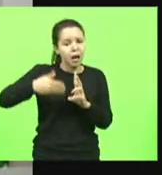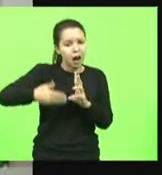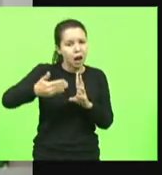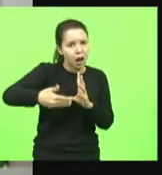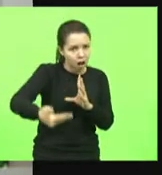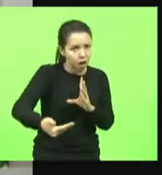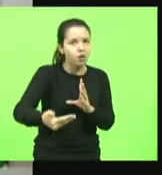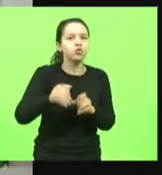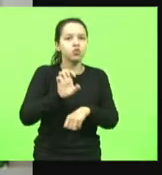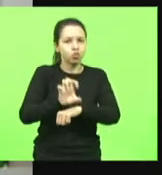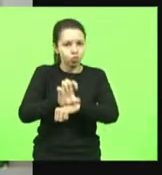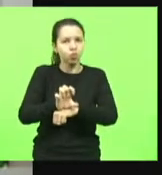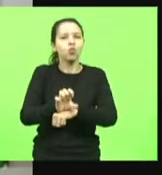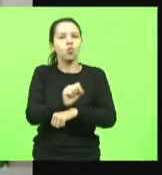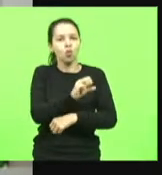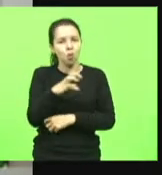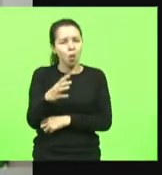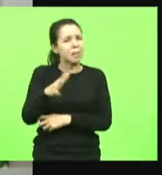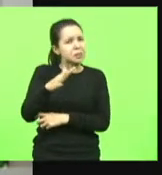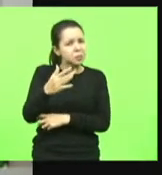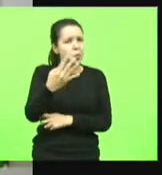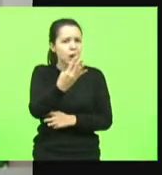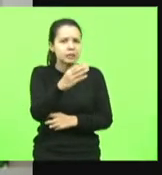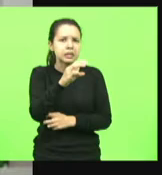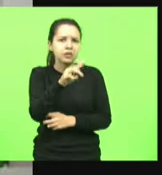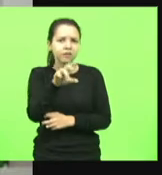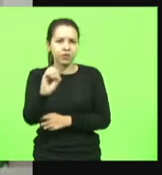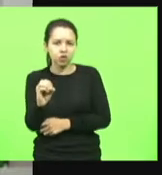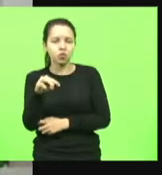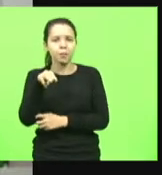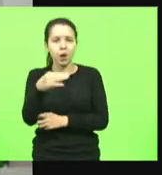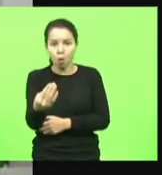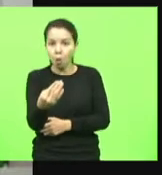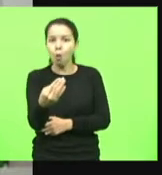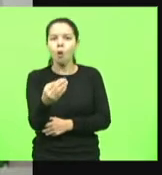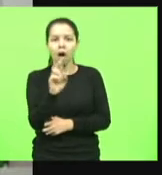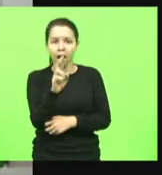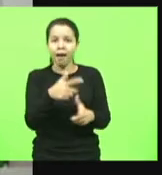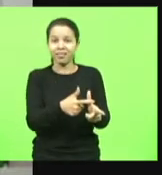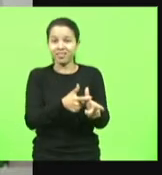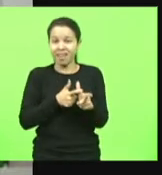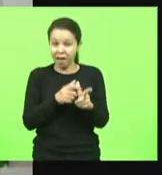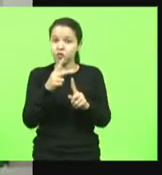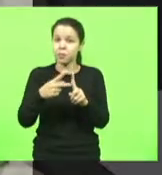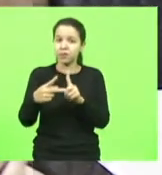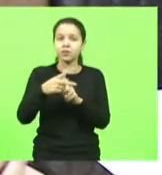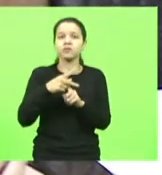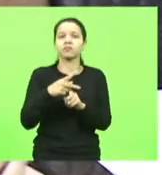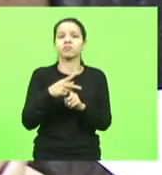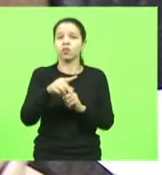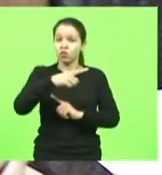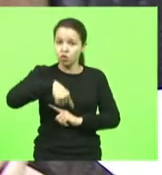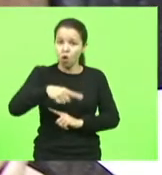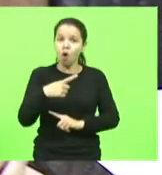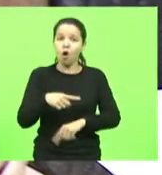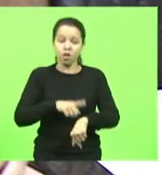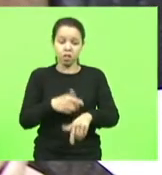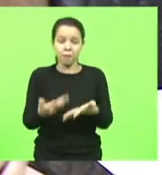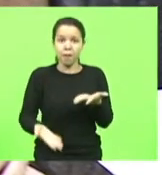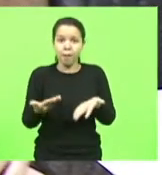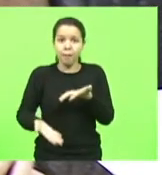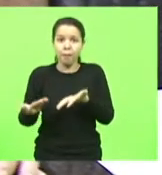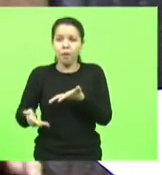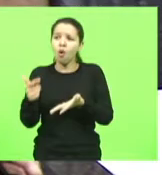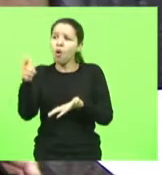o Estado de Santa Catarina tem cerca de 420 milhões de reais em déficit previdenciário. E a gente está perdendo tempo com outra coisa.